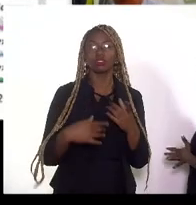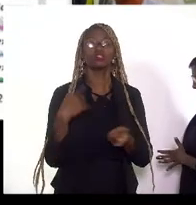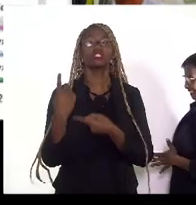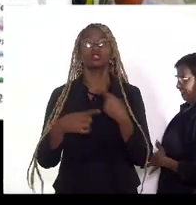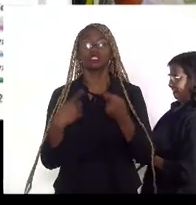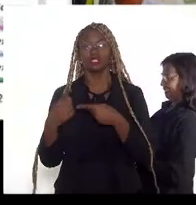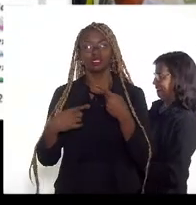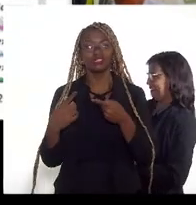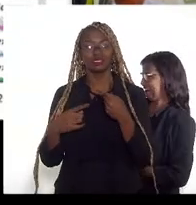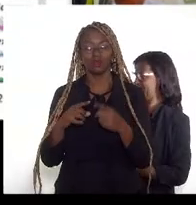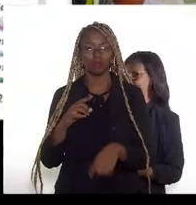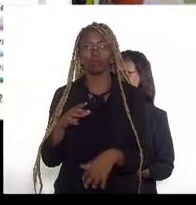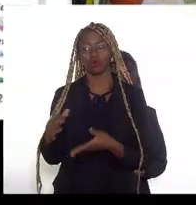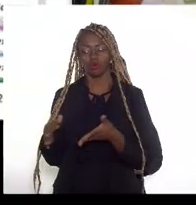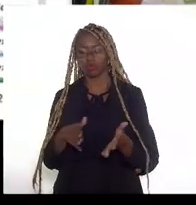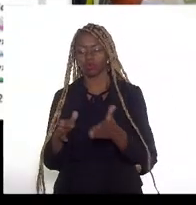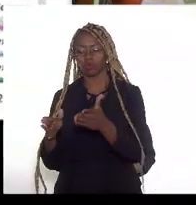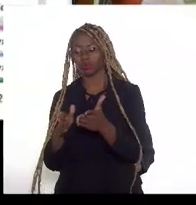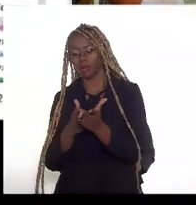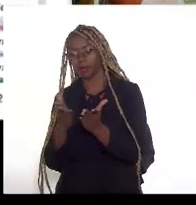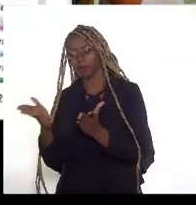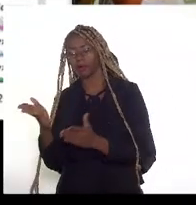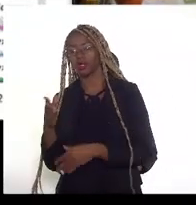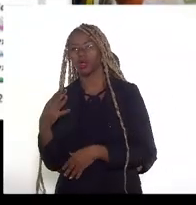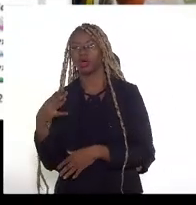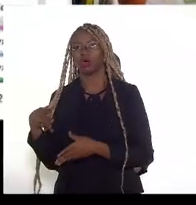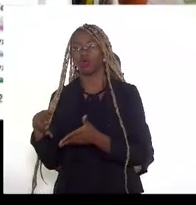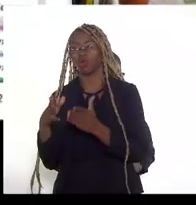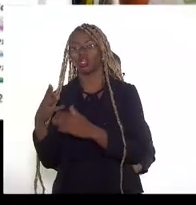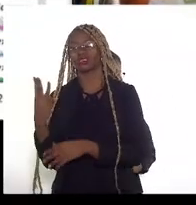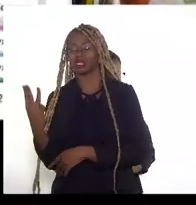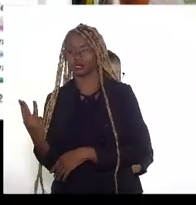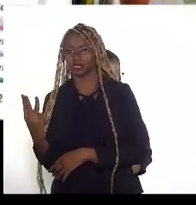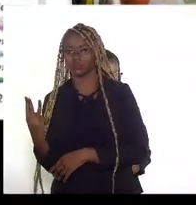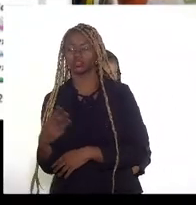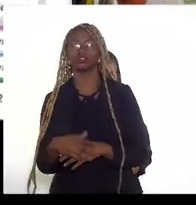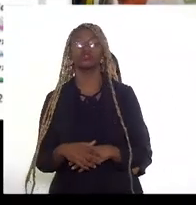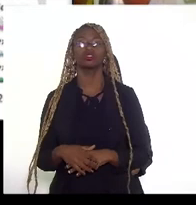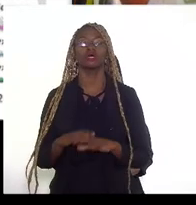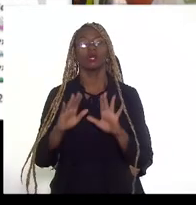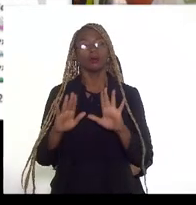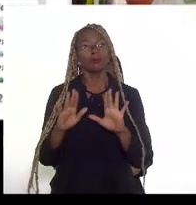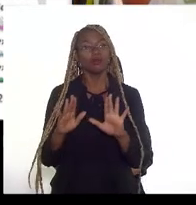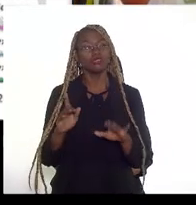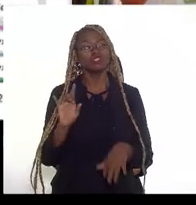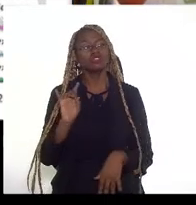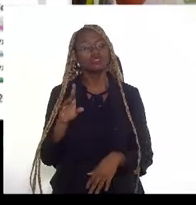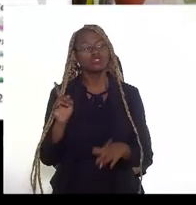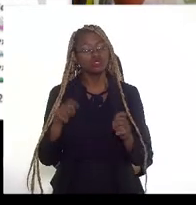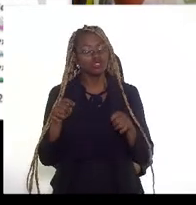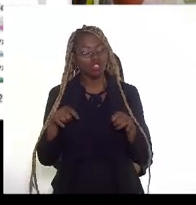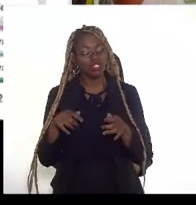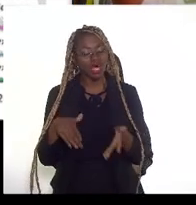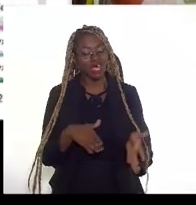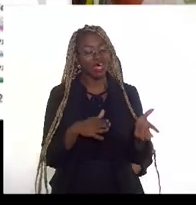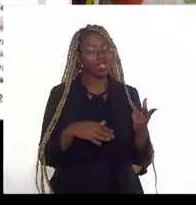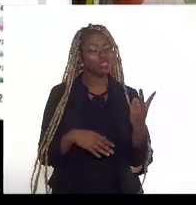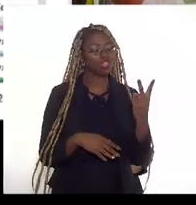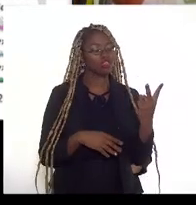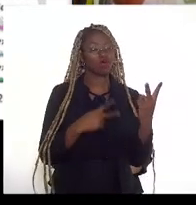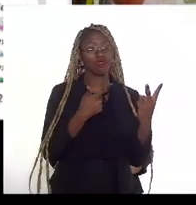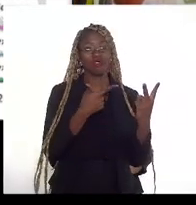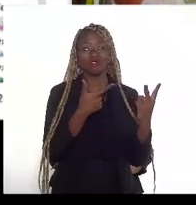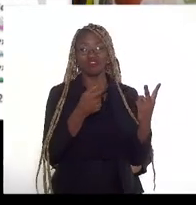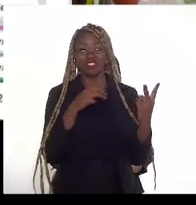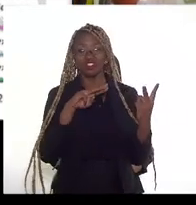deriva só com o Rota 3. Na teoria dos fluidos, se só pode passar na Rota 2 20 milhões de metros